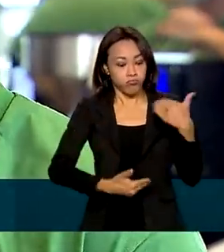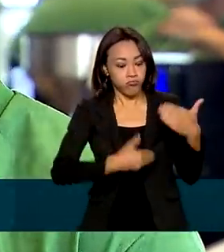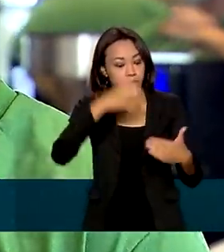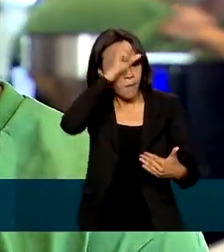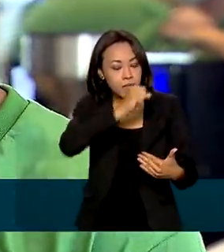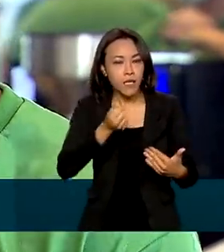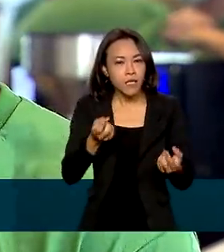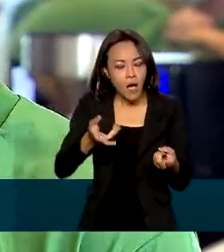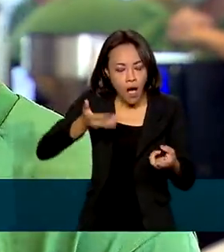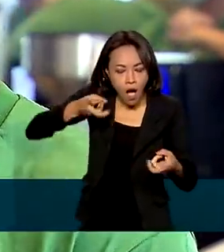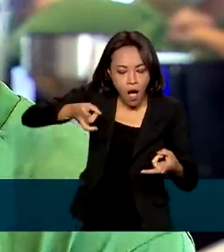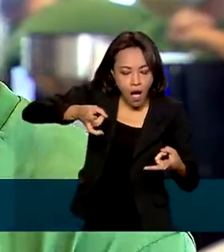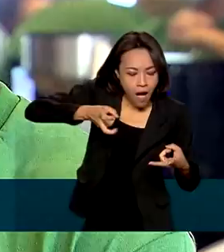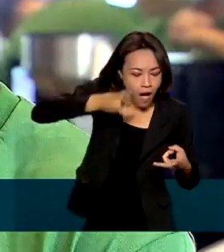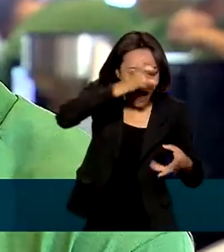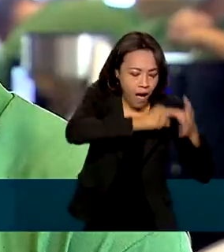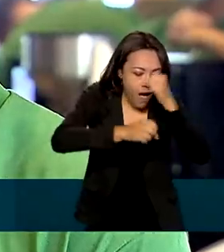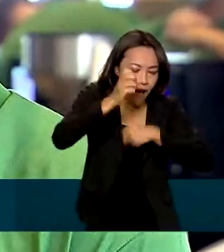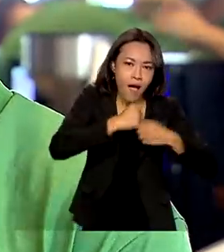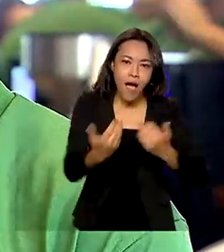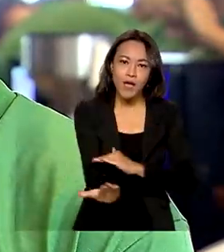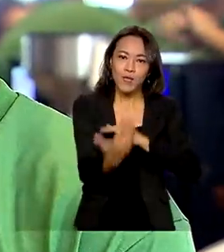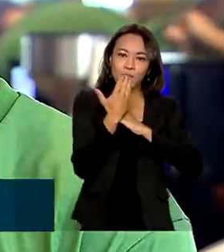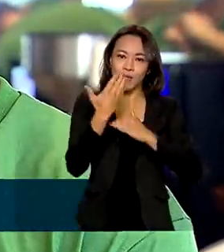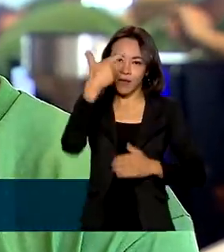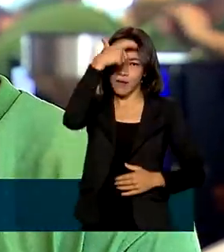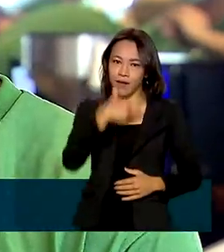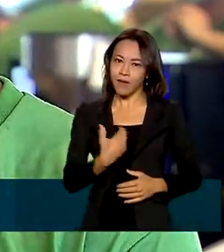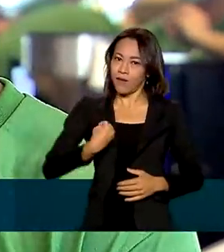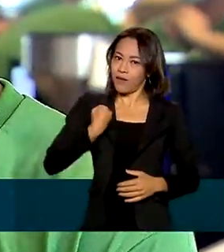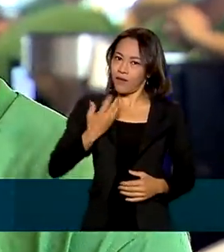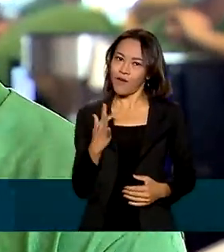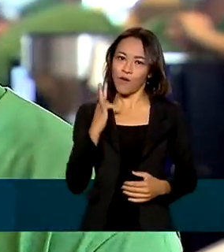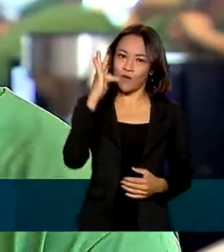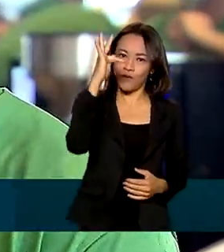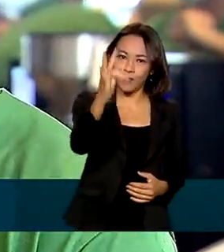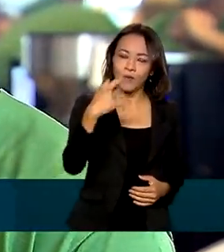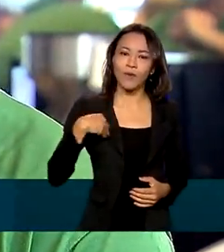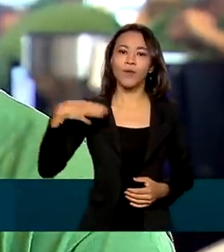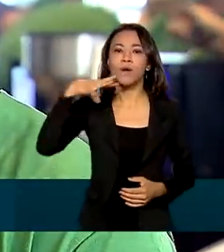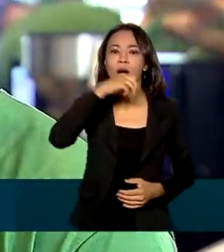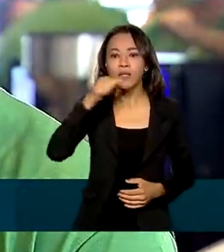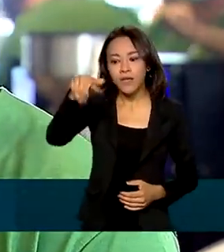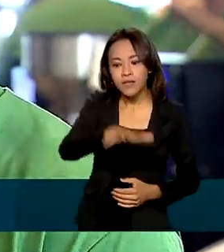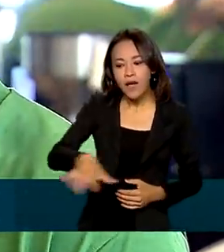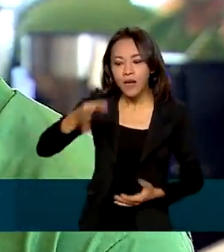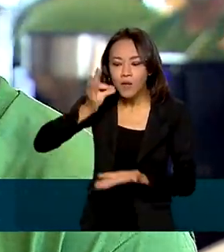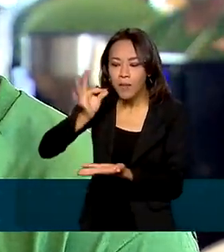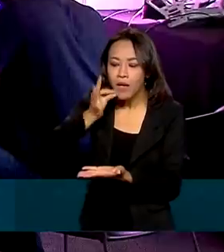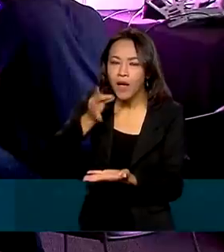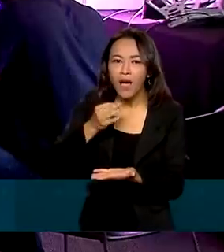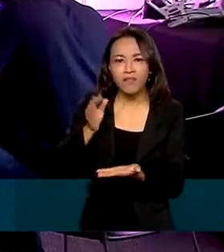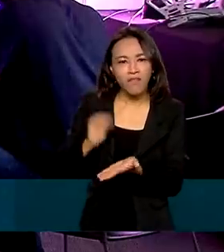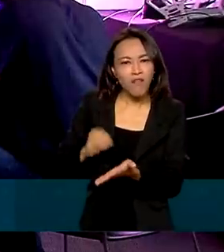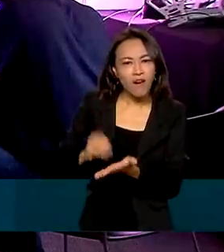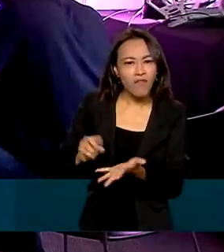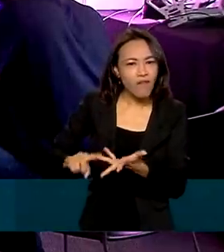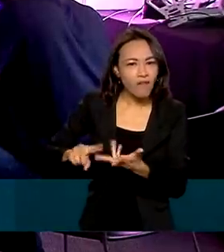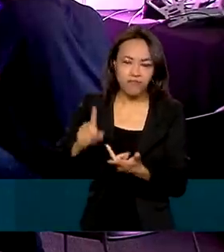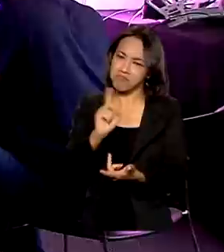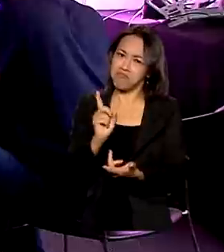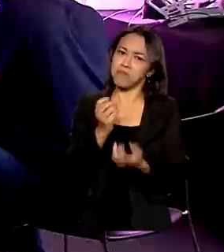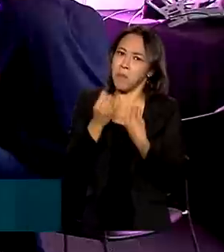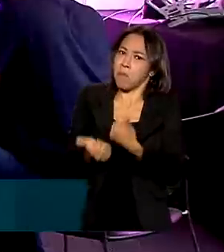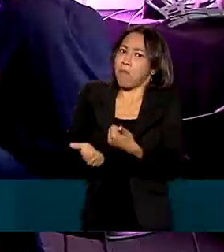conhecimento, agregar muito para o meu futuro também e eu acho que mercado do café não está muito carente não. O programa